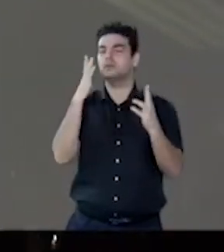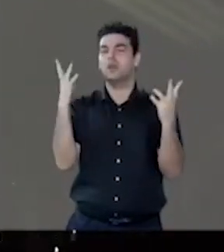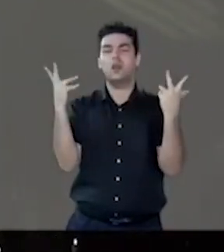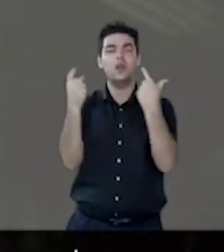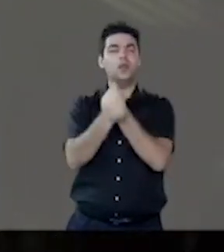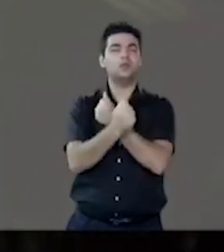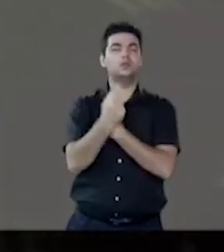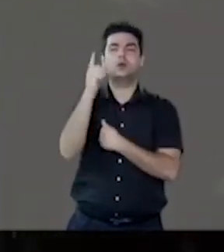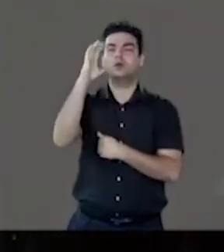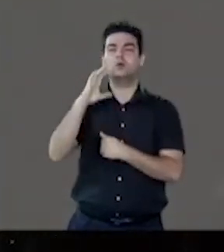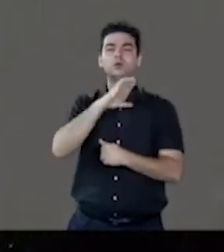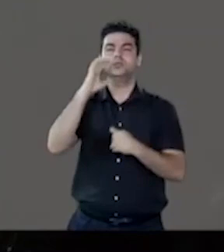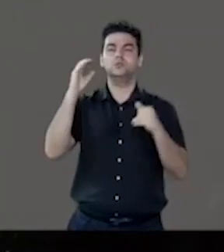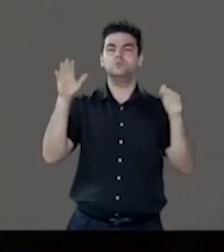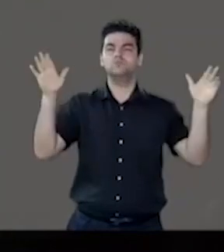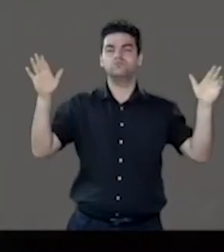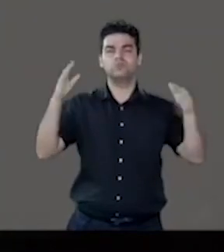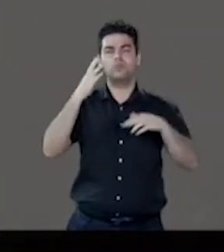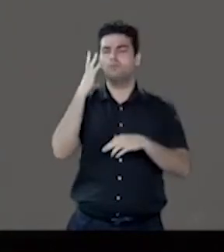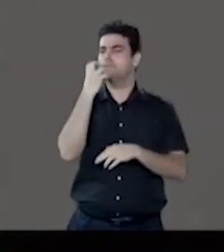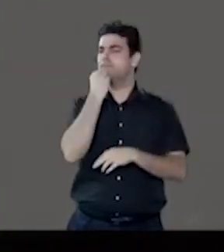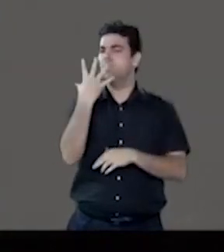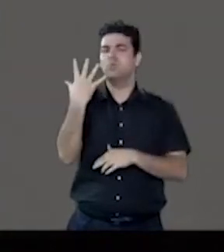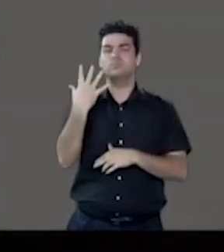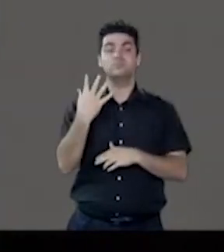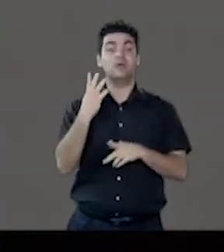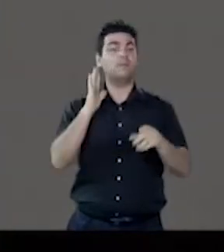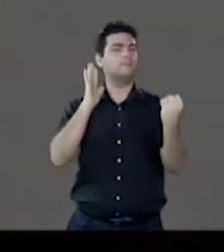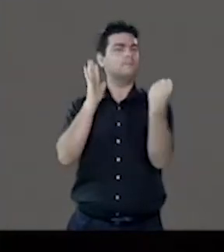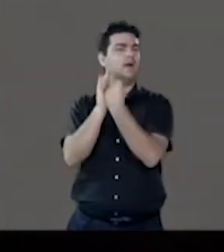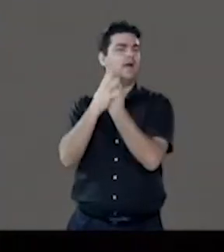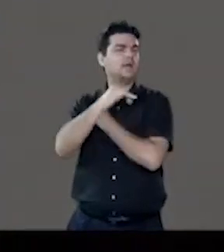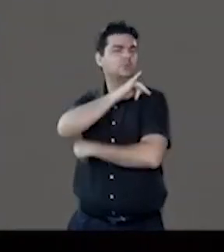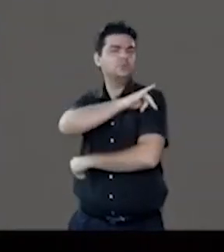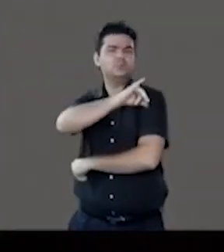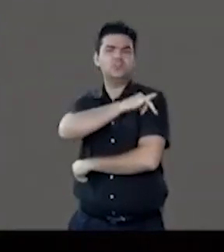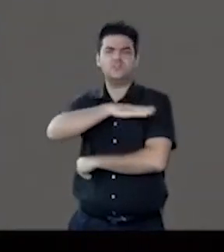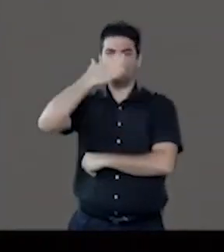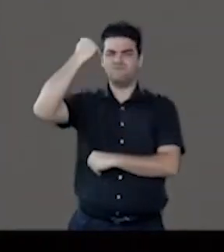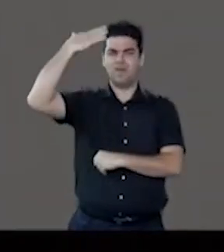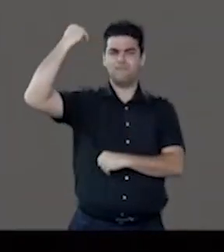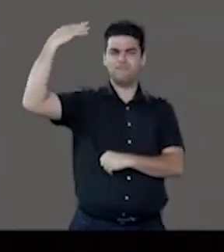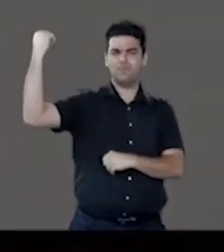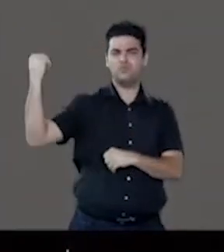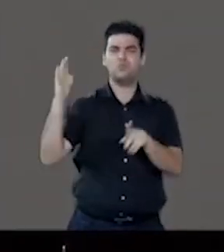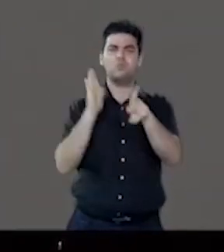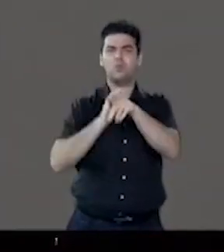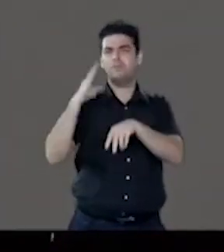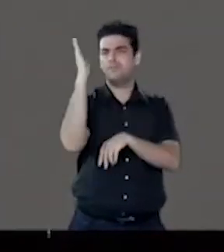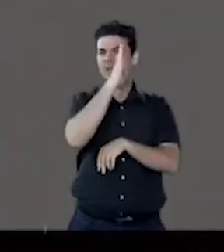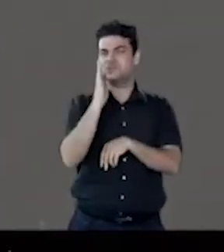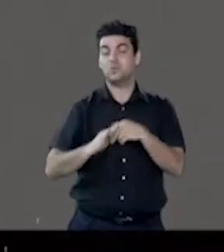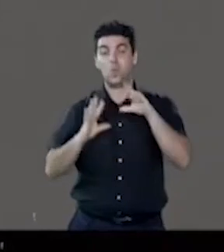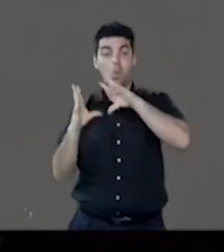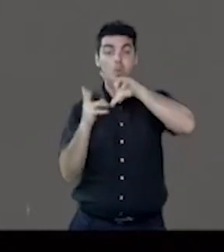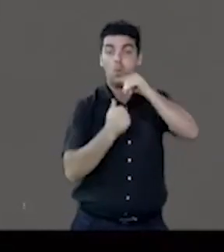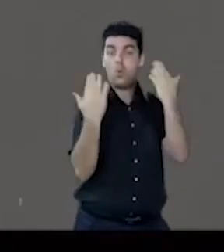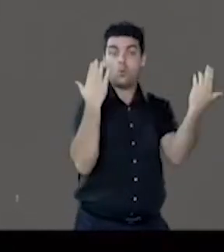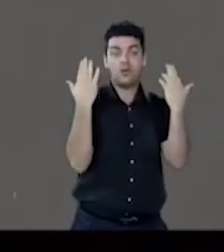contemporâneo que é o Cristo Redentor, símbolo do Rio de Janeiro e símbolo do Brasil para o mundo,